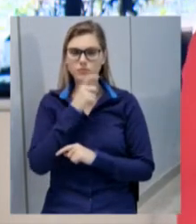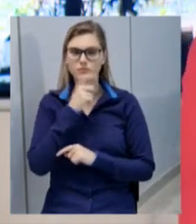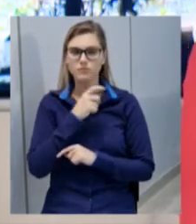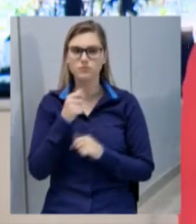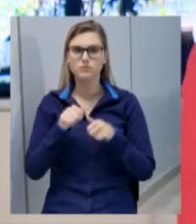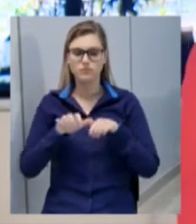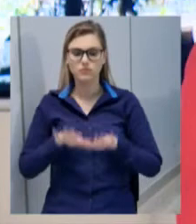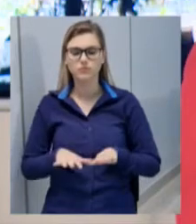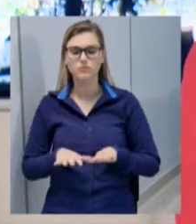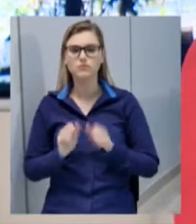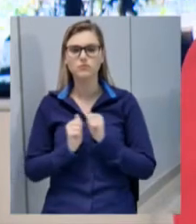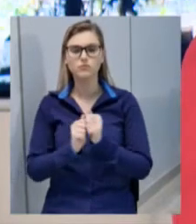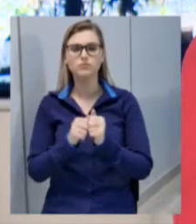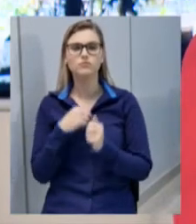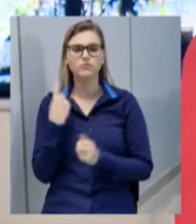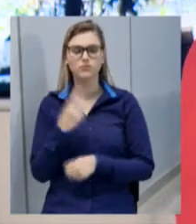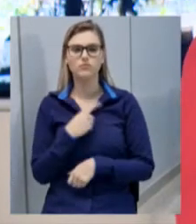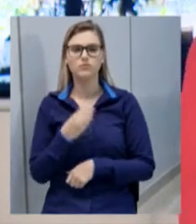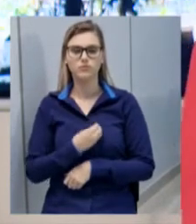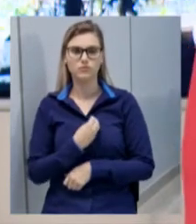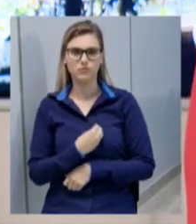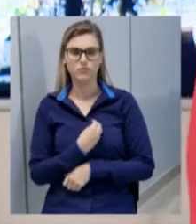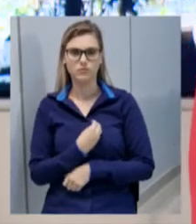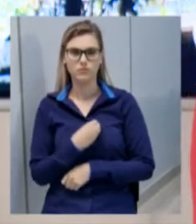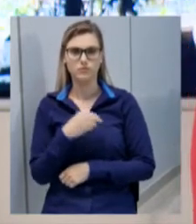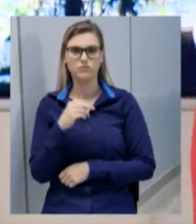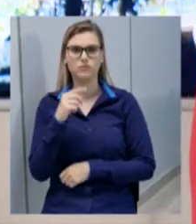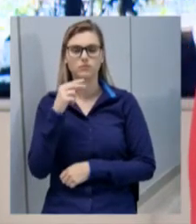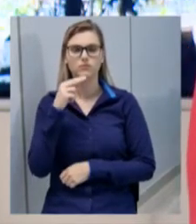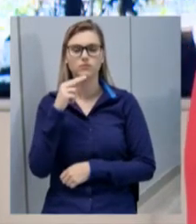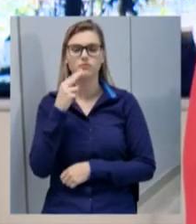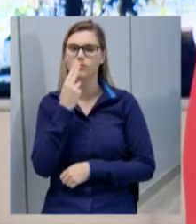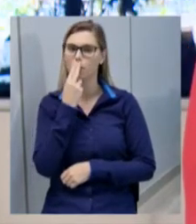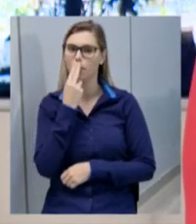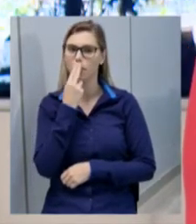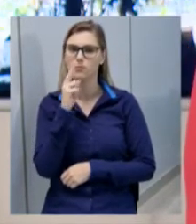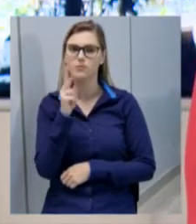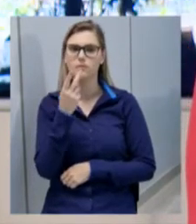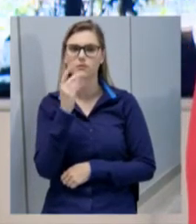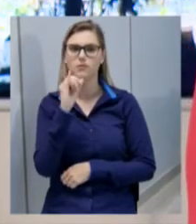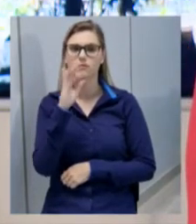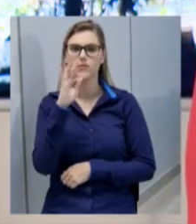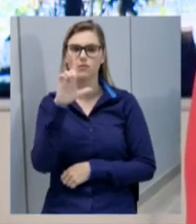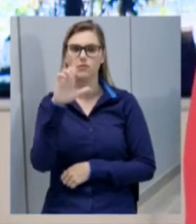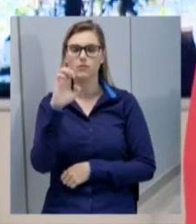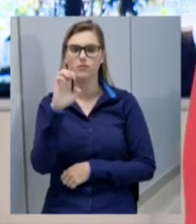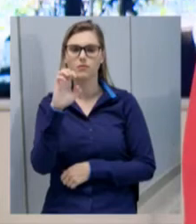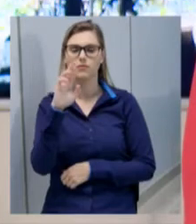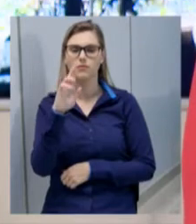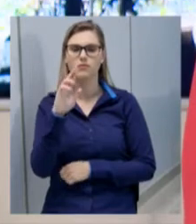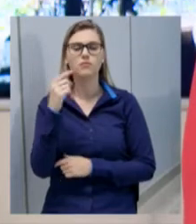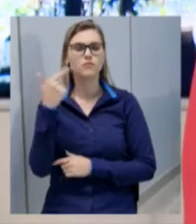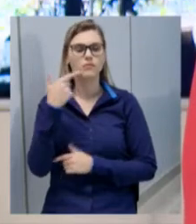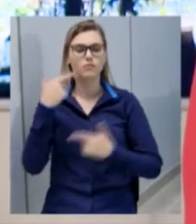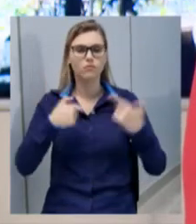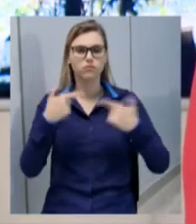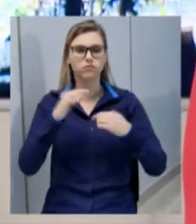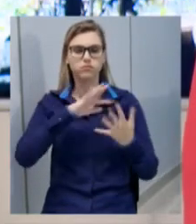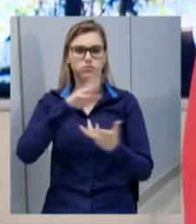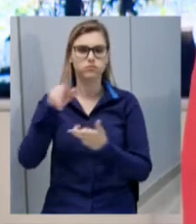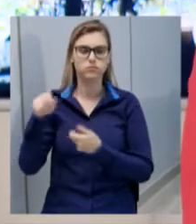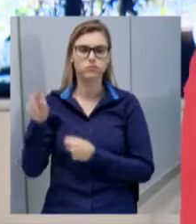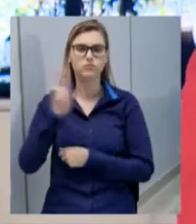esteja nas nossas vidas. Hitler, na Segunda Guerra Mundial, usou da igreja, da família e da